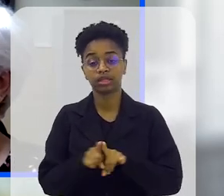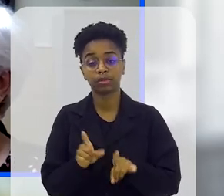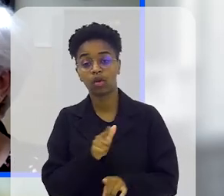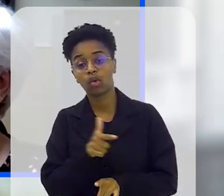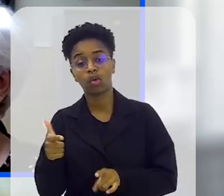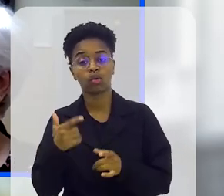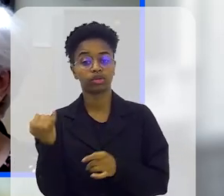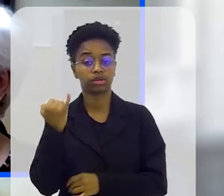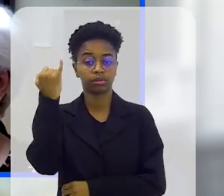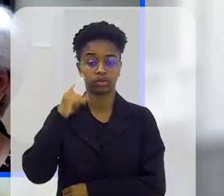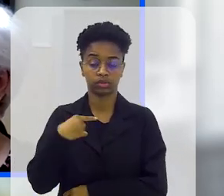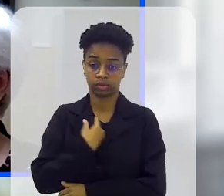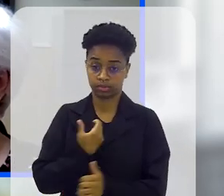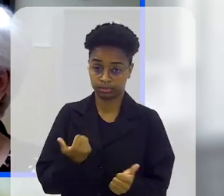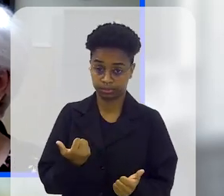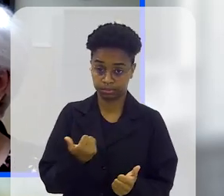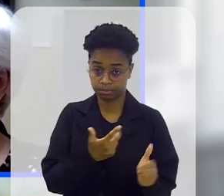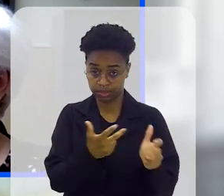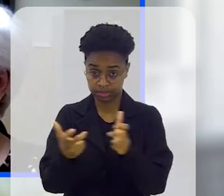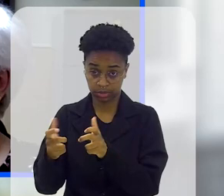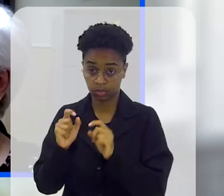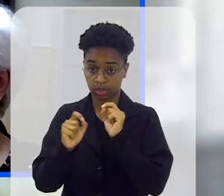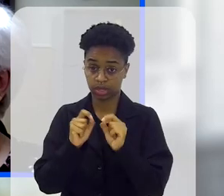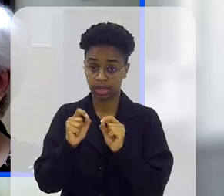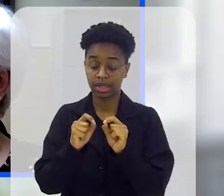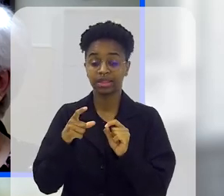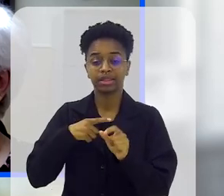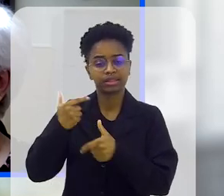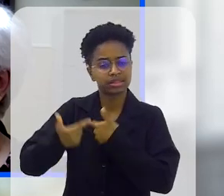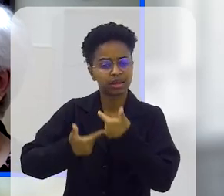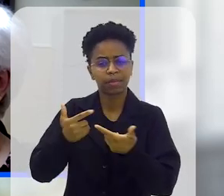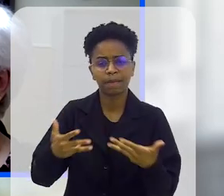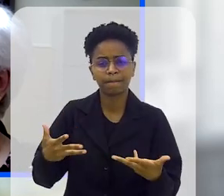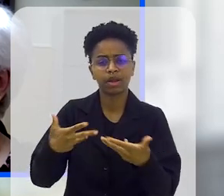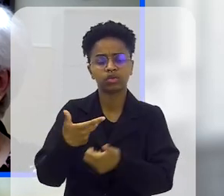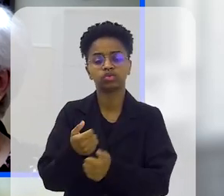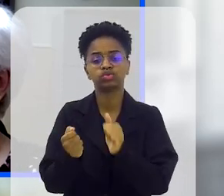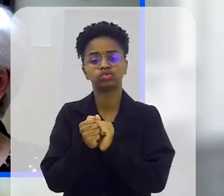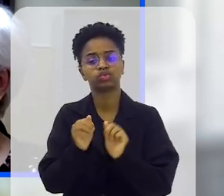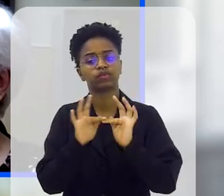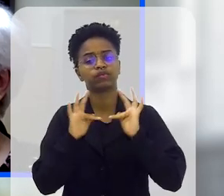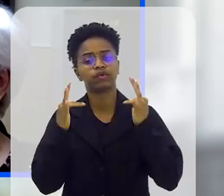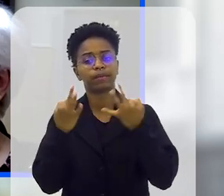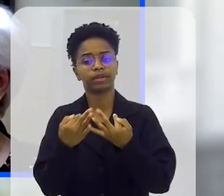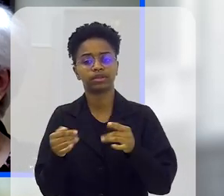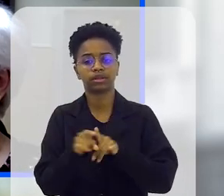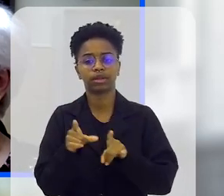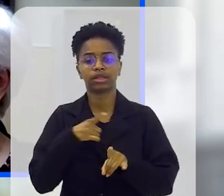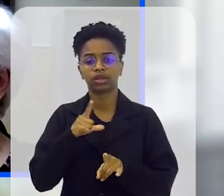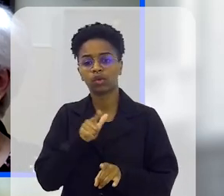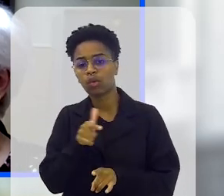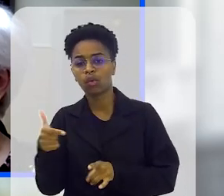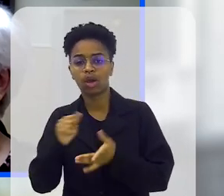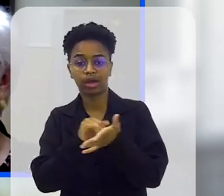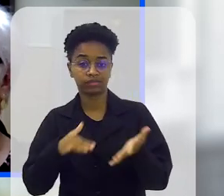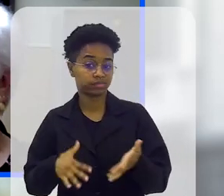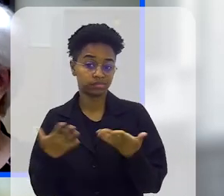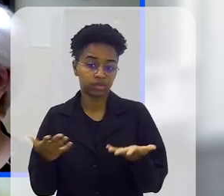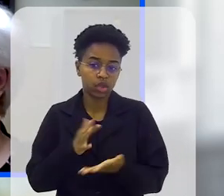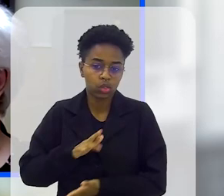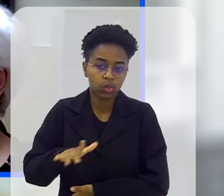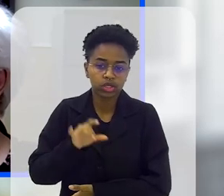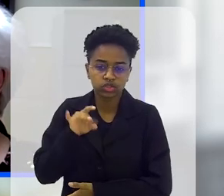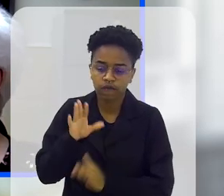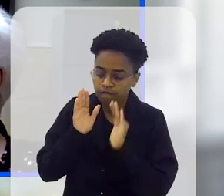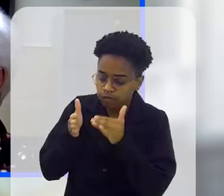importante que a gente vê também no papel da casa de apoio é que eles têm um trabalho velhíssimo também com as famílias de ter outras atividades. Então eles